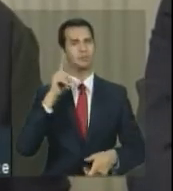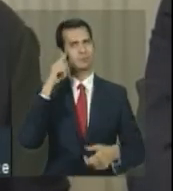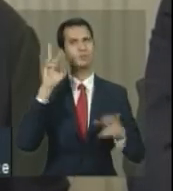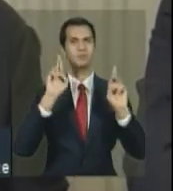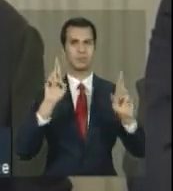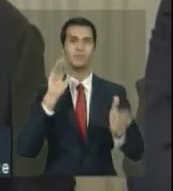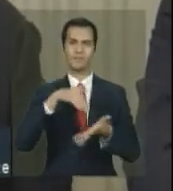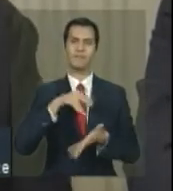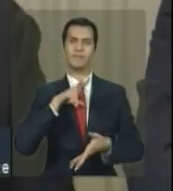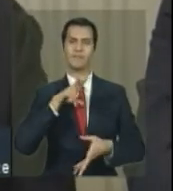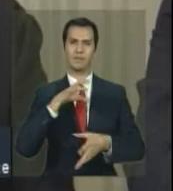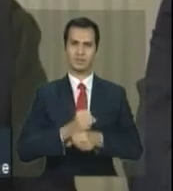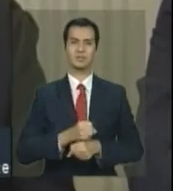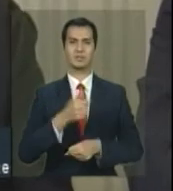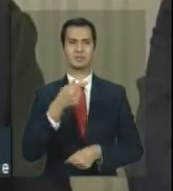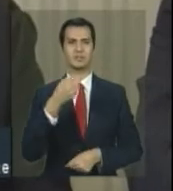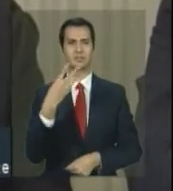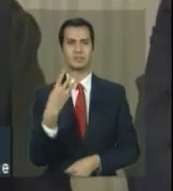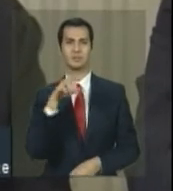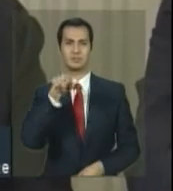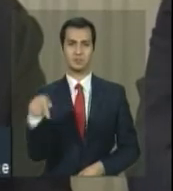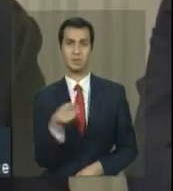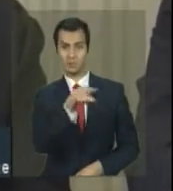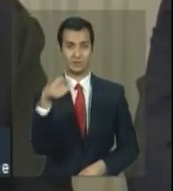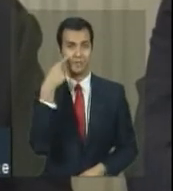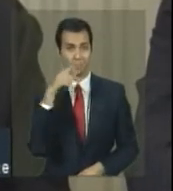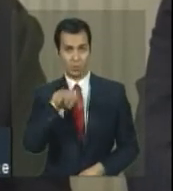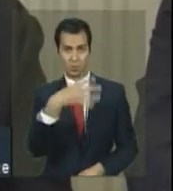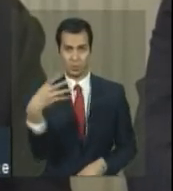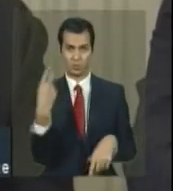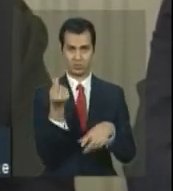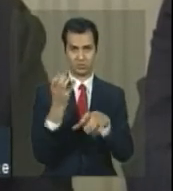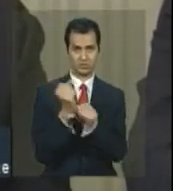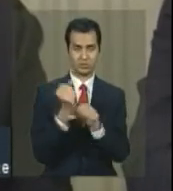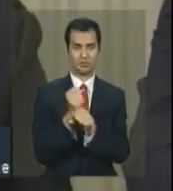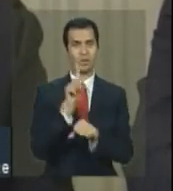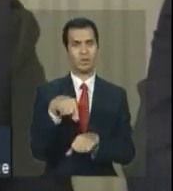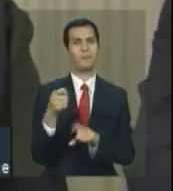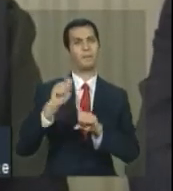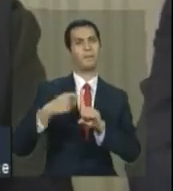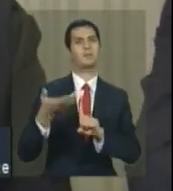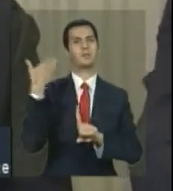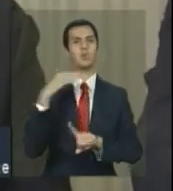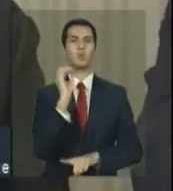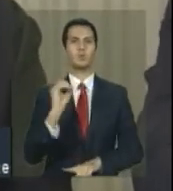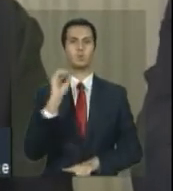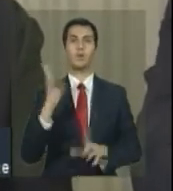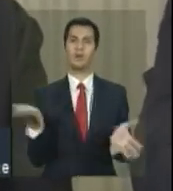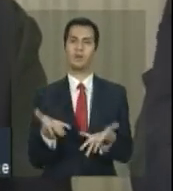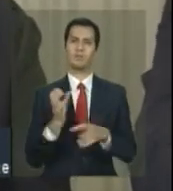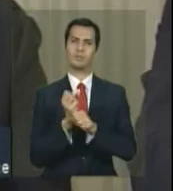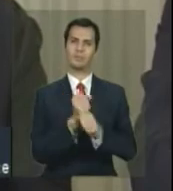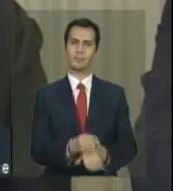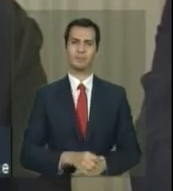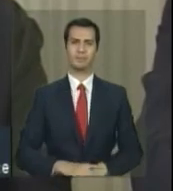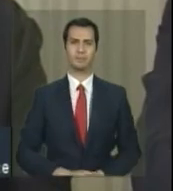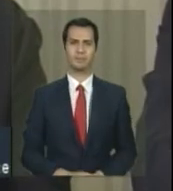nos 73 mil. Então, quando você olhou o orçamento, você viu o orçamento de outubro, que era a primeira leva, agora ele vai acumulando.